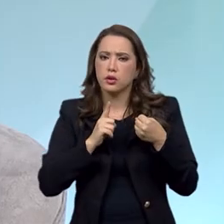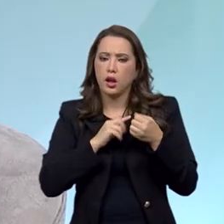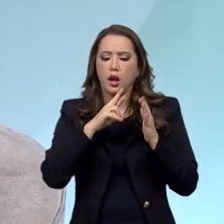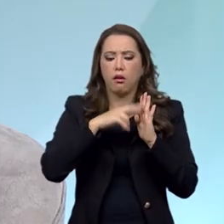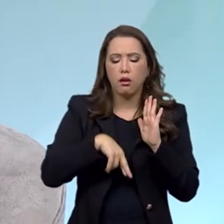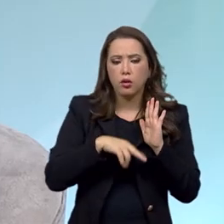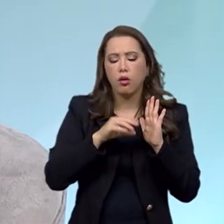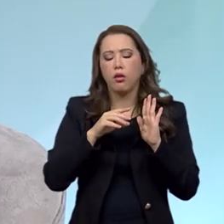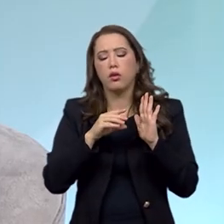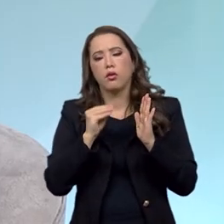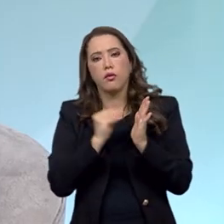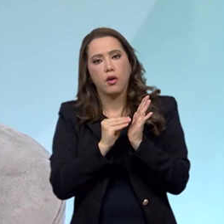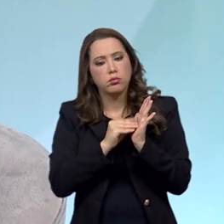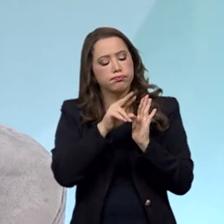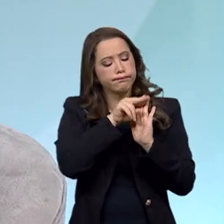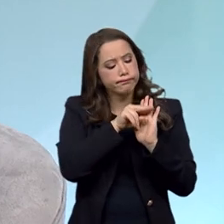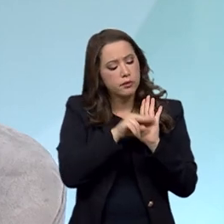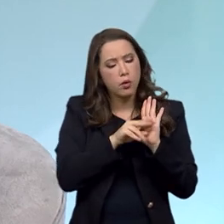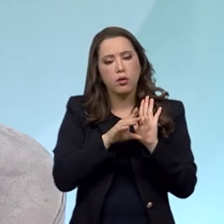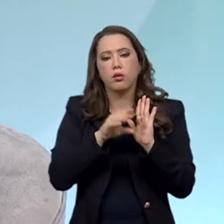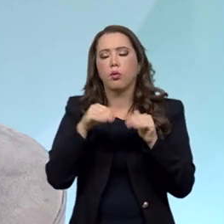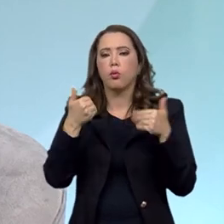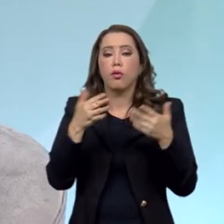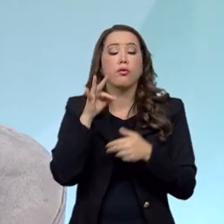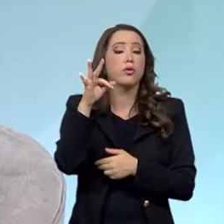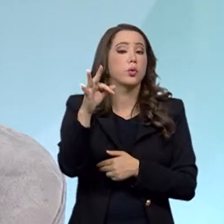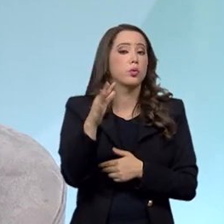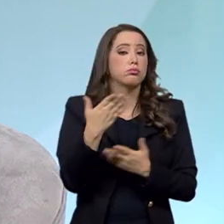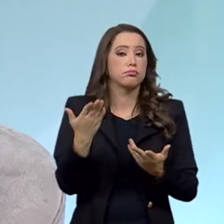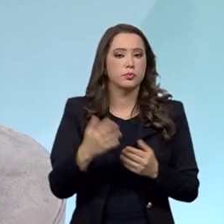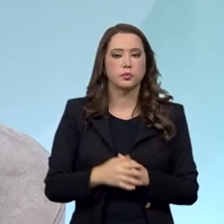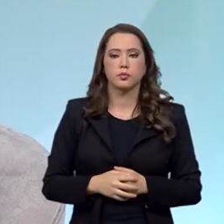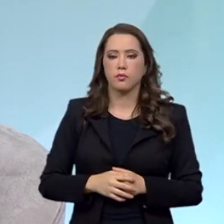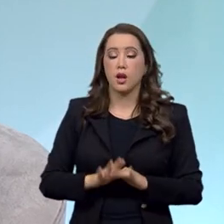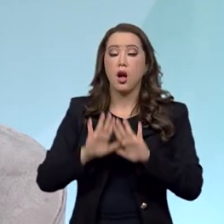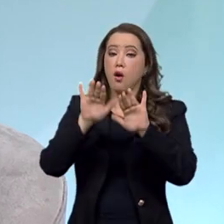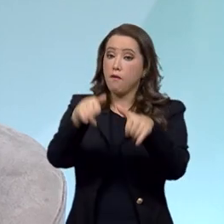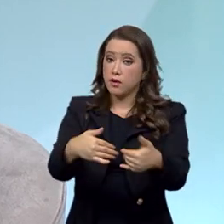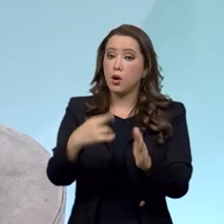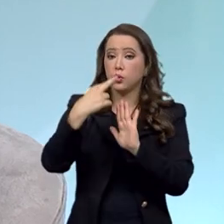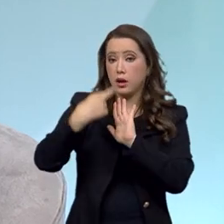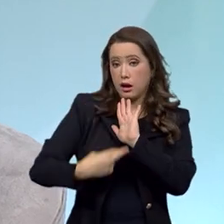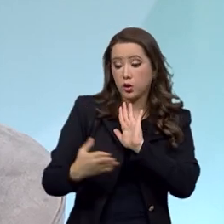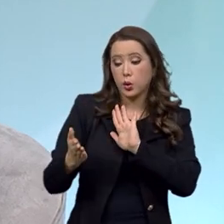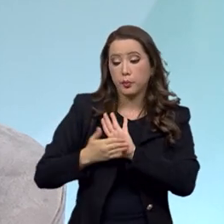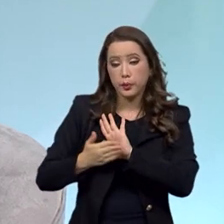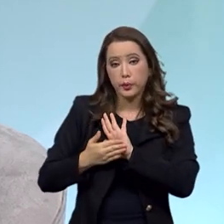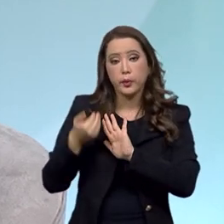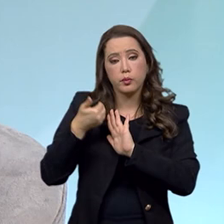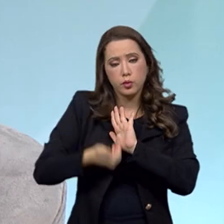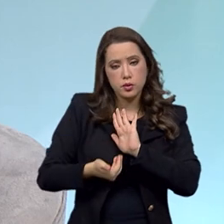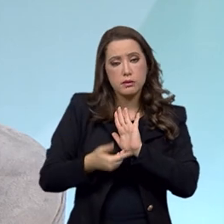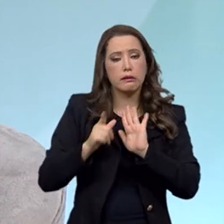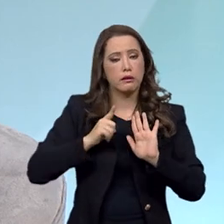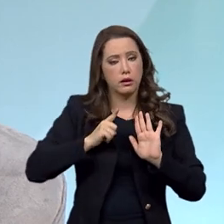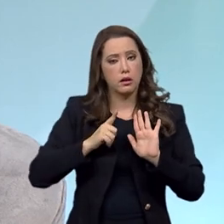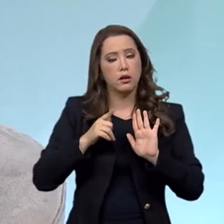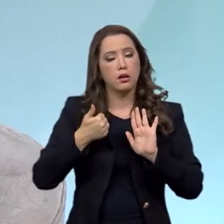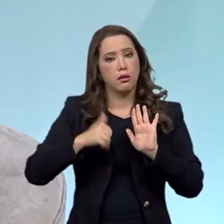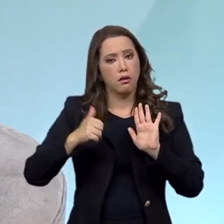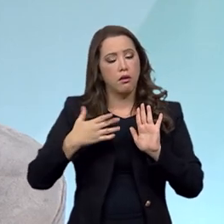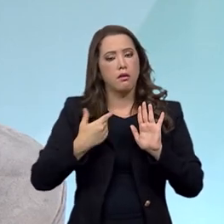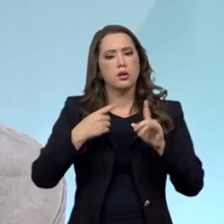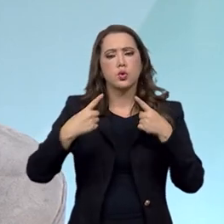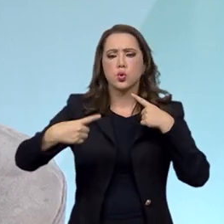Sim. Quando o relatório termina e propõe um modelo, existe, houve muita